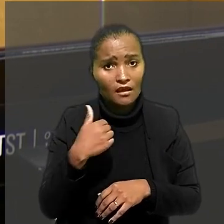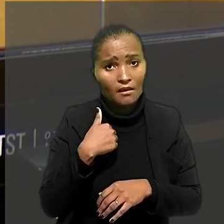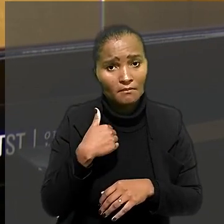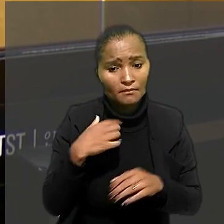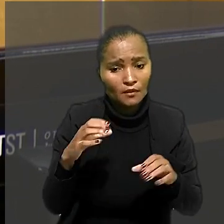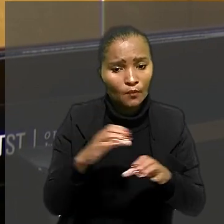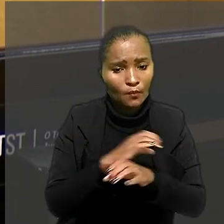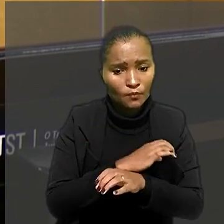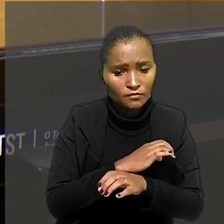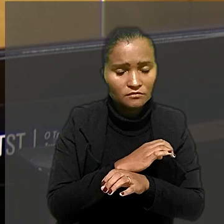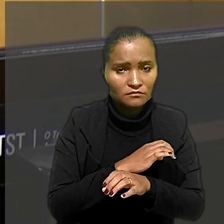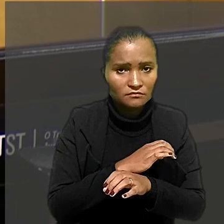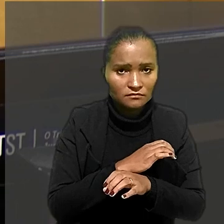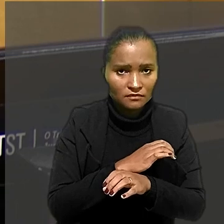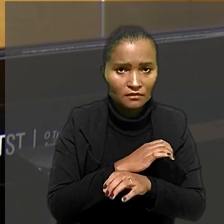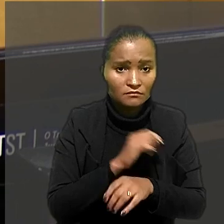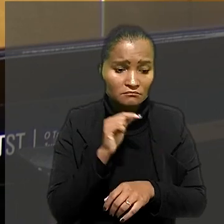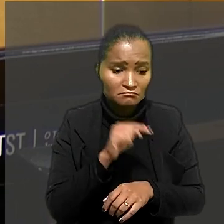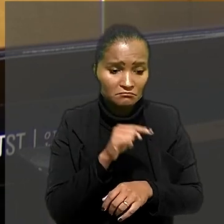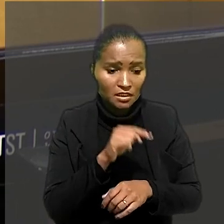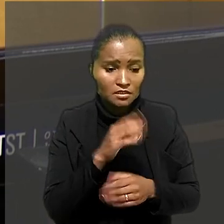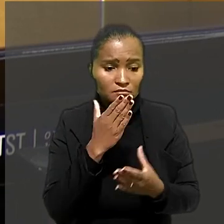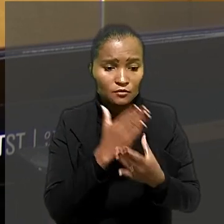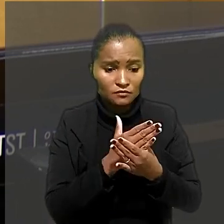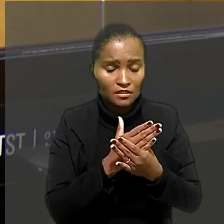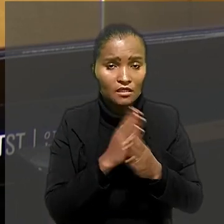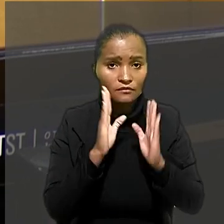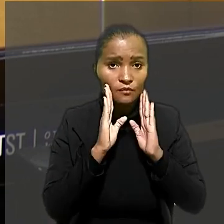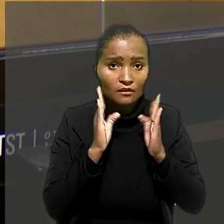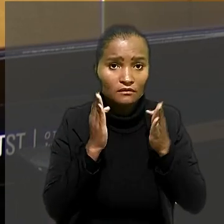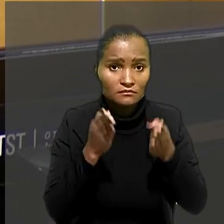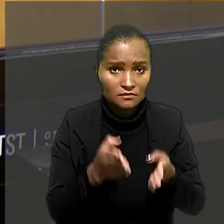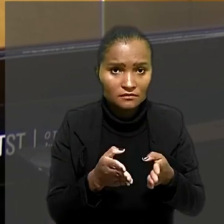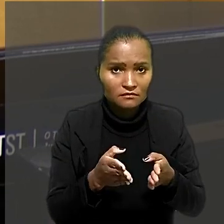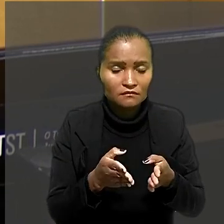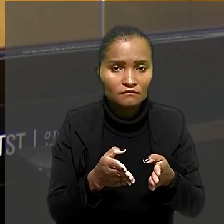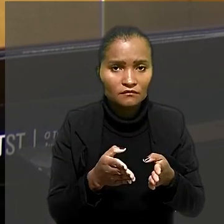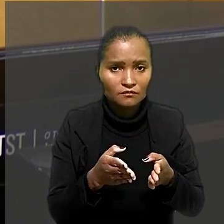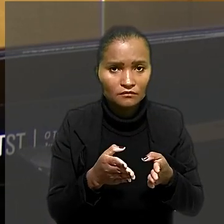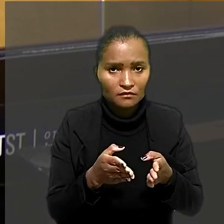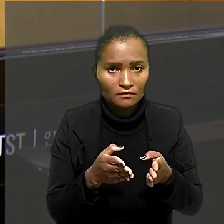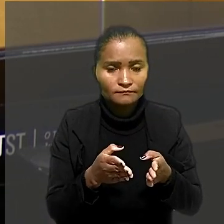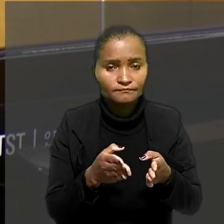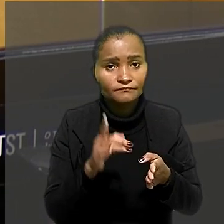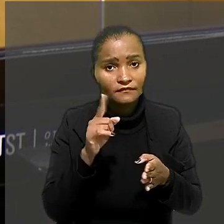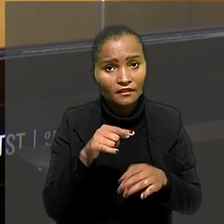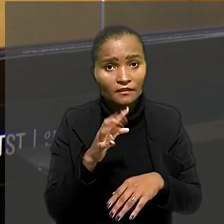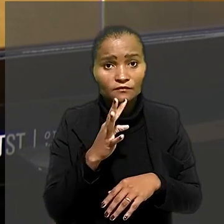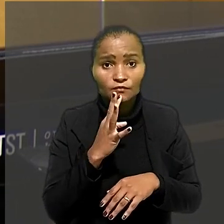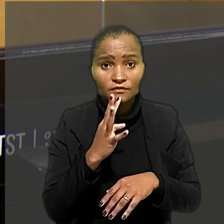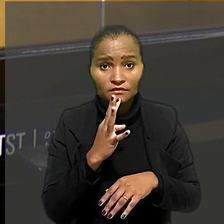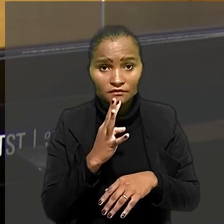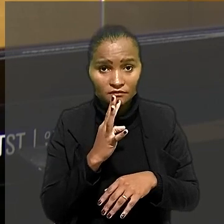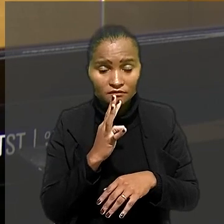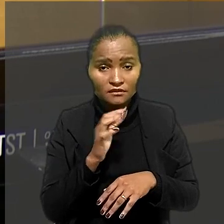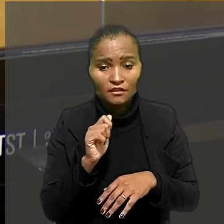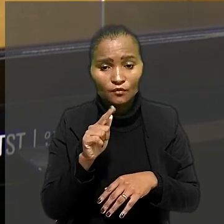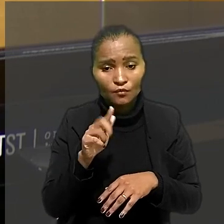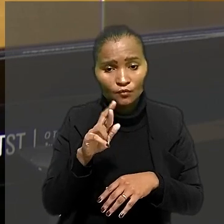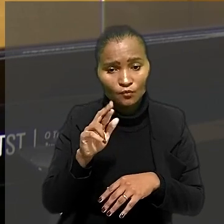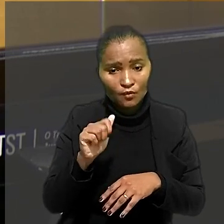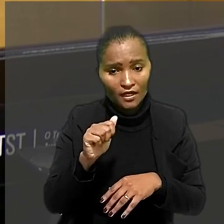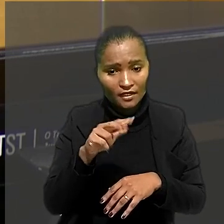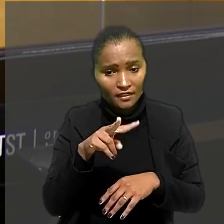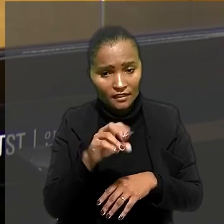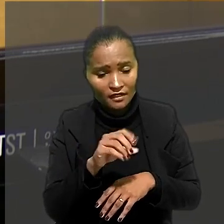a minha conclusão a esse caso específico é conhecer do agravo e